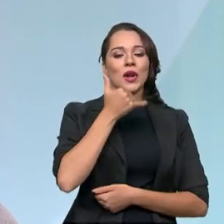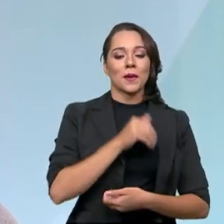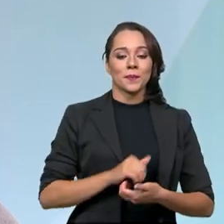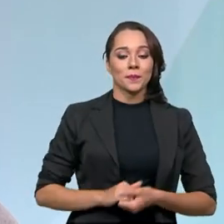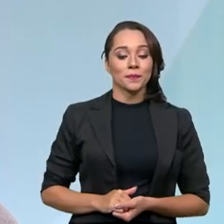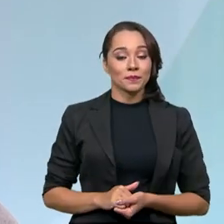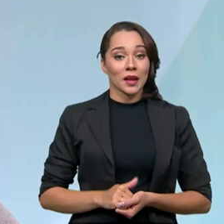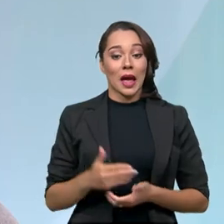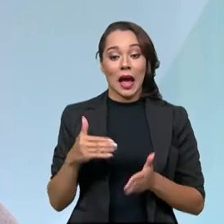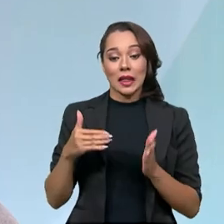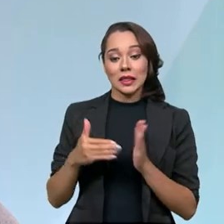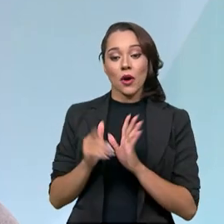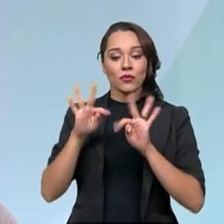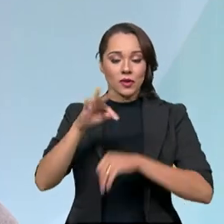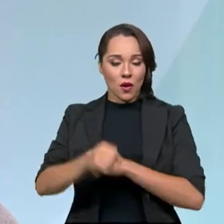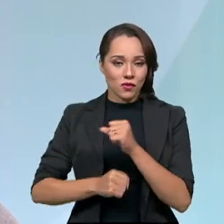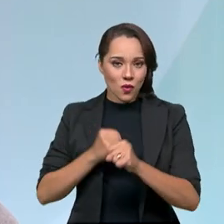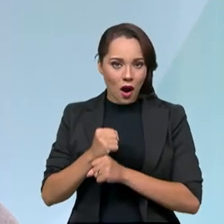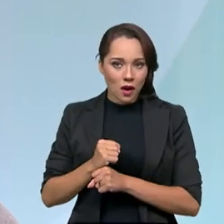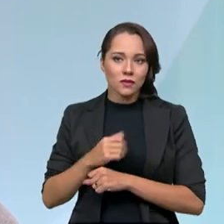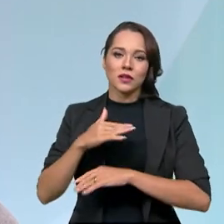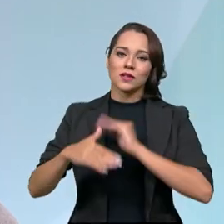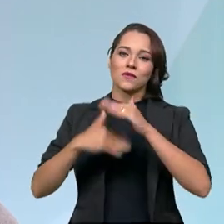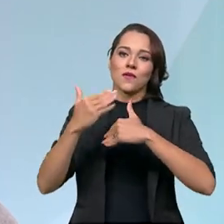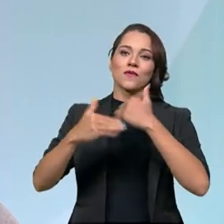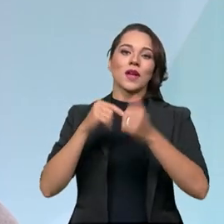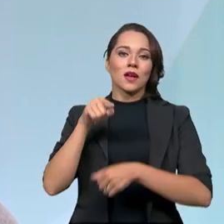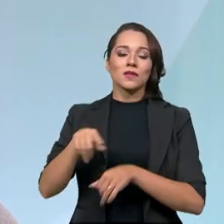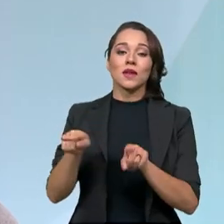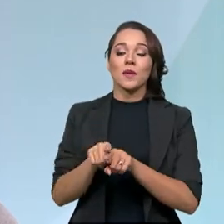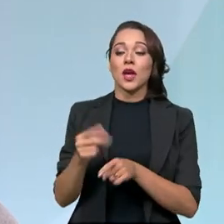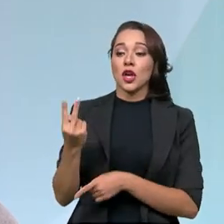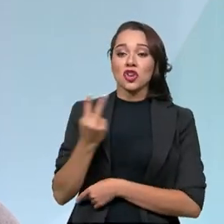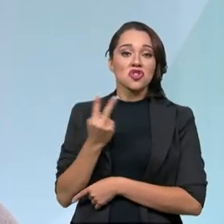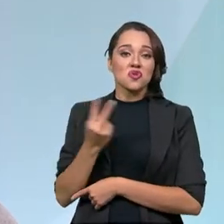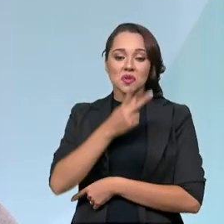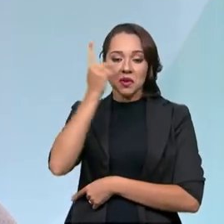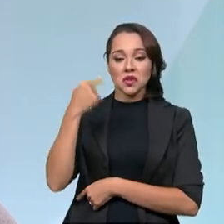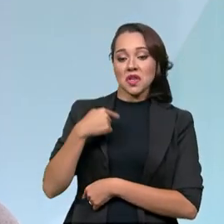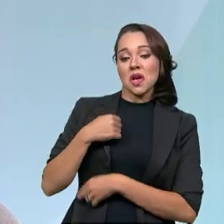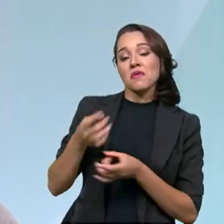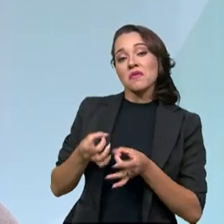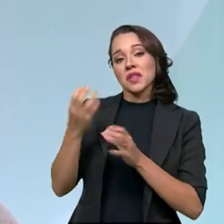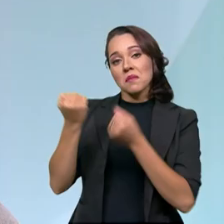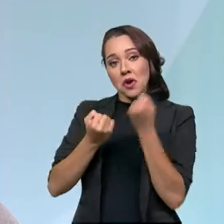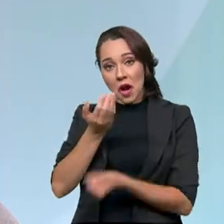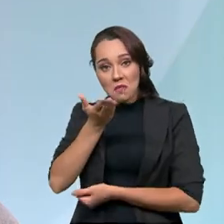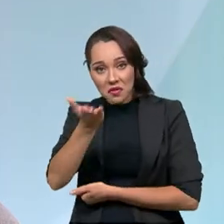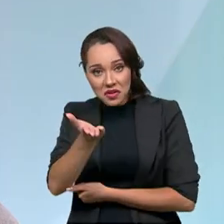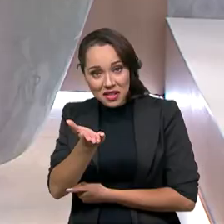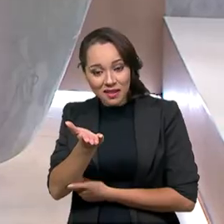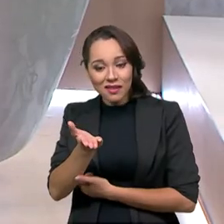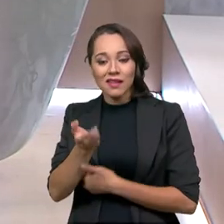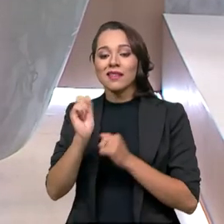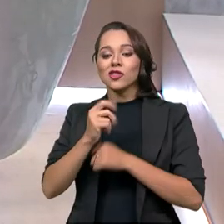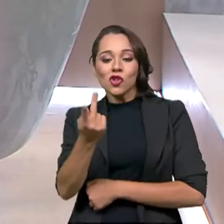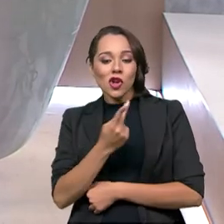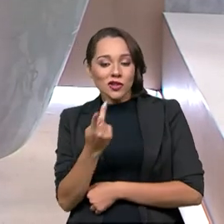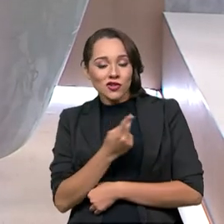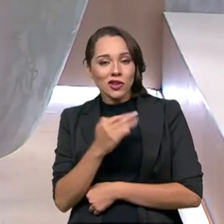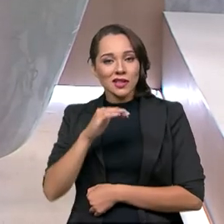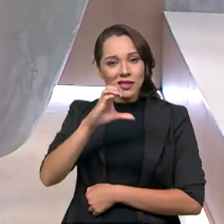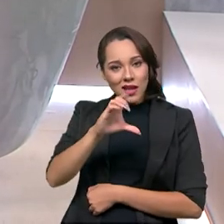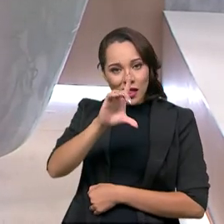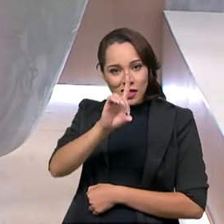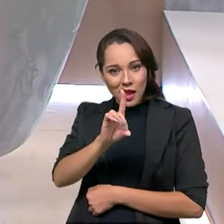Até o final do ano, nós vamos desenvolver essa funcionalidade de que duas pessoas físicas, eu vender meu carro para você, a gente pode, os dois tendo a